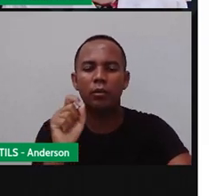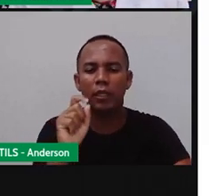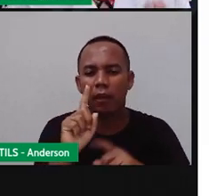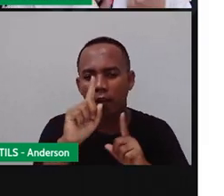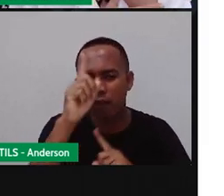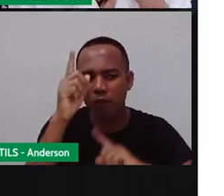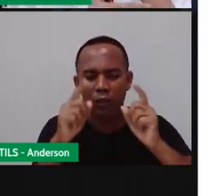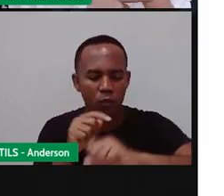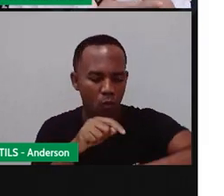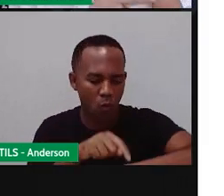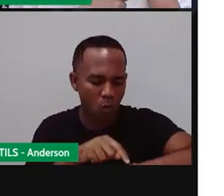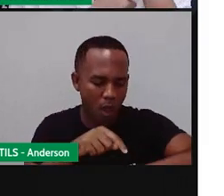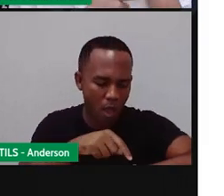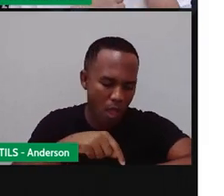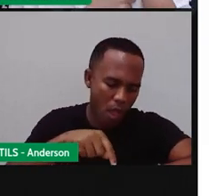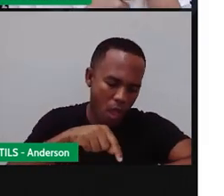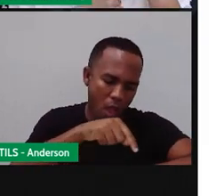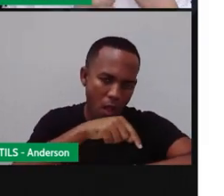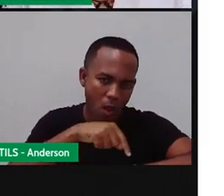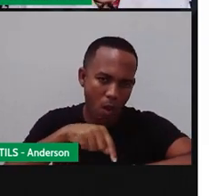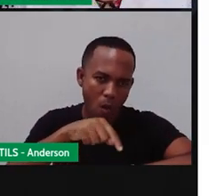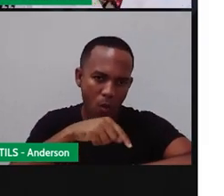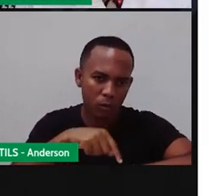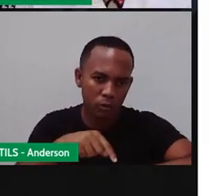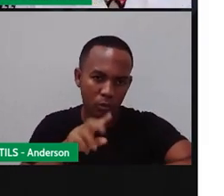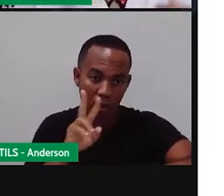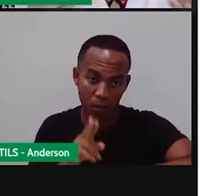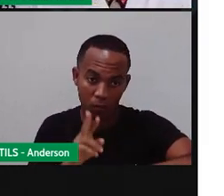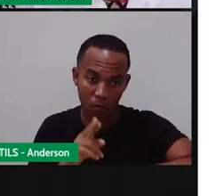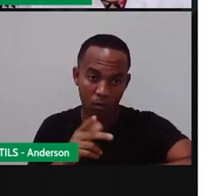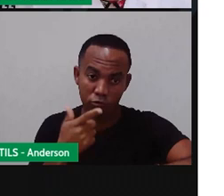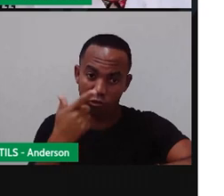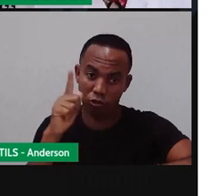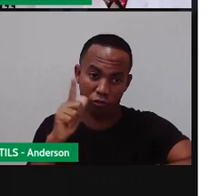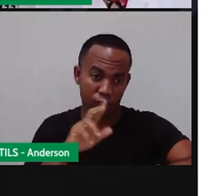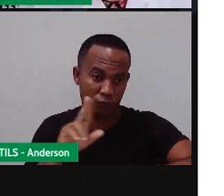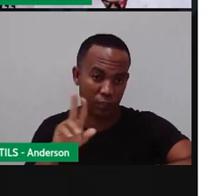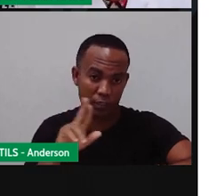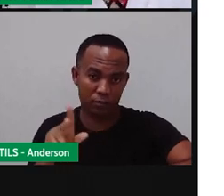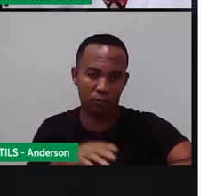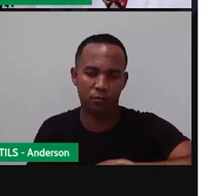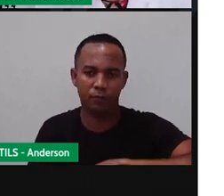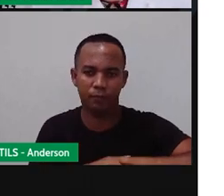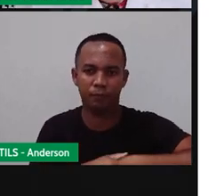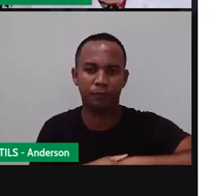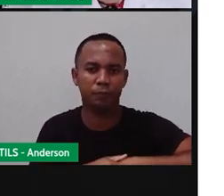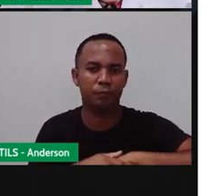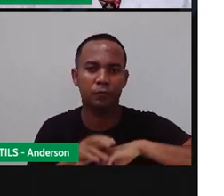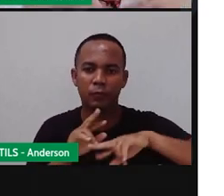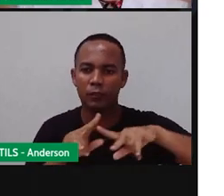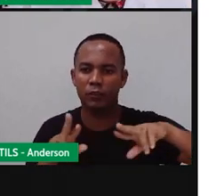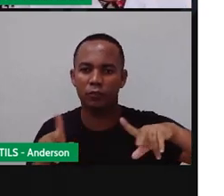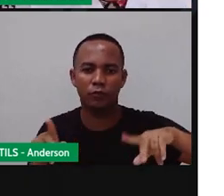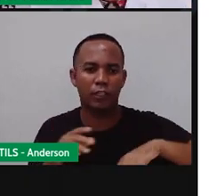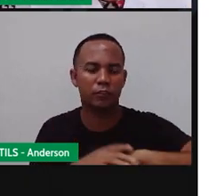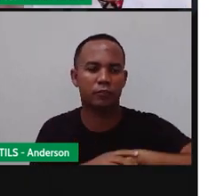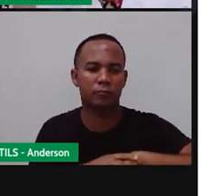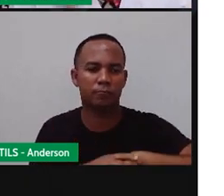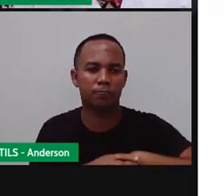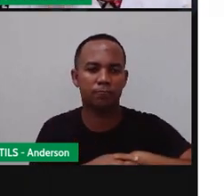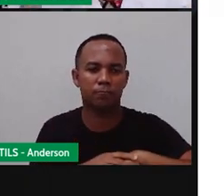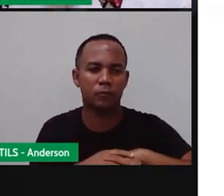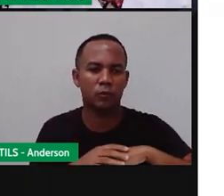relógio. Não necessariamente esse relógio que a gente conhece. Existem vários tipos de relógio. Vários, que usam vários